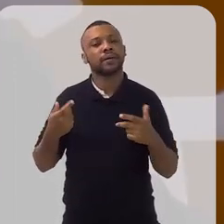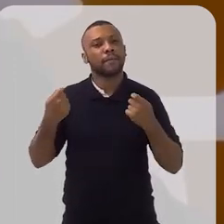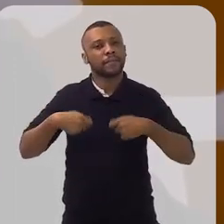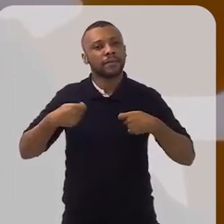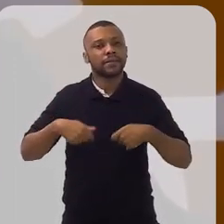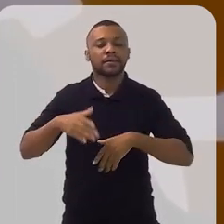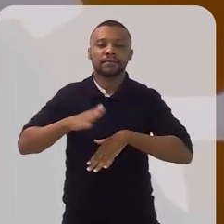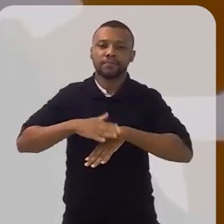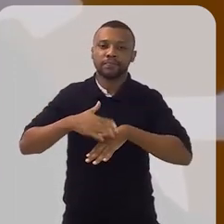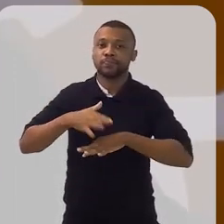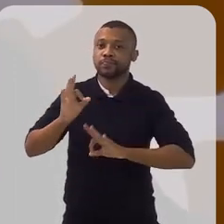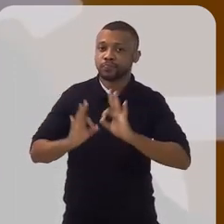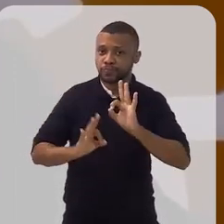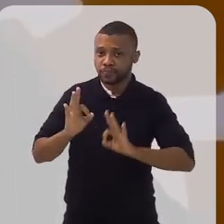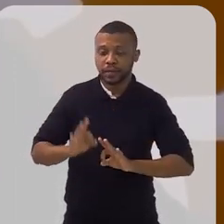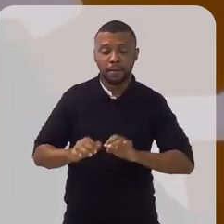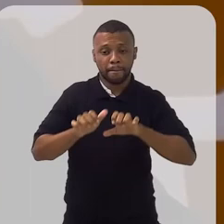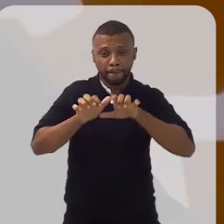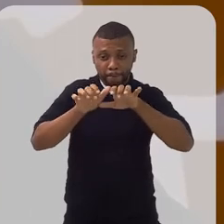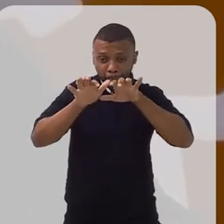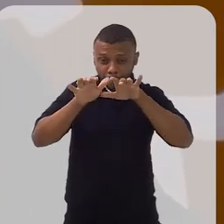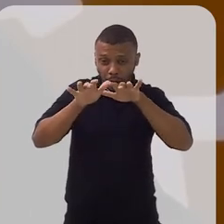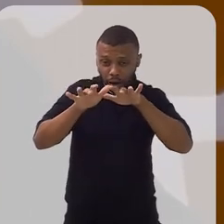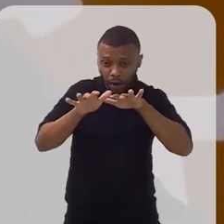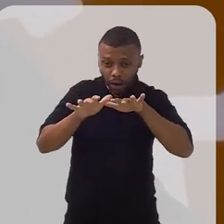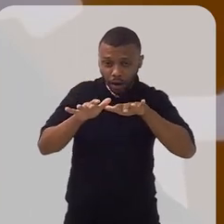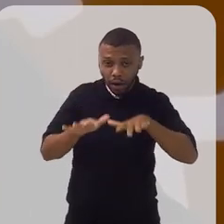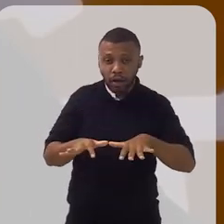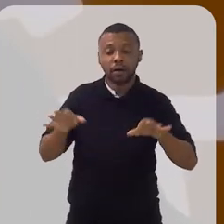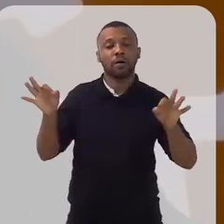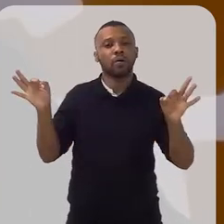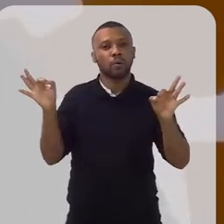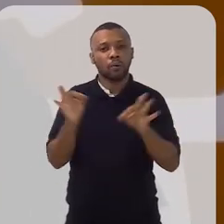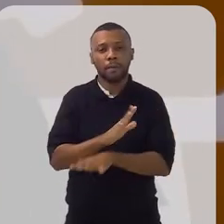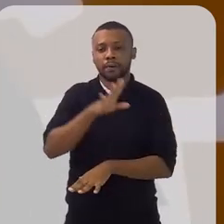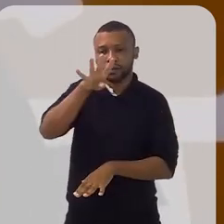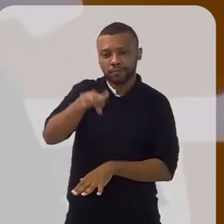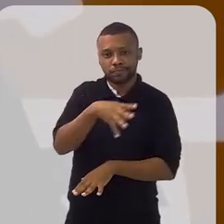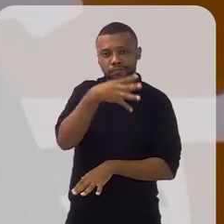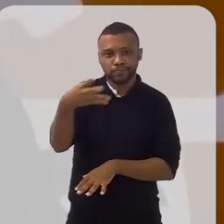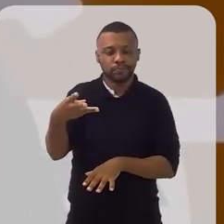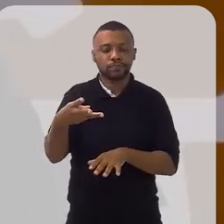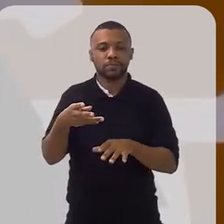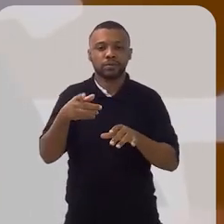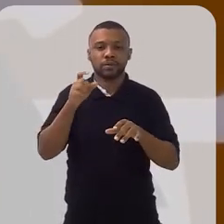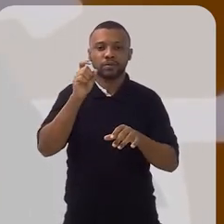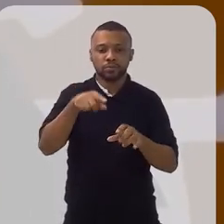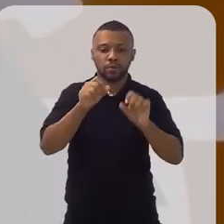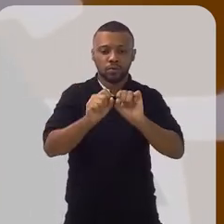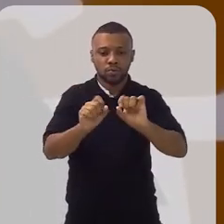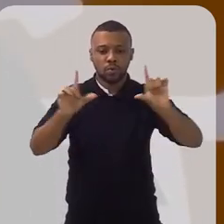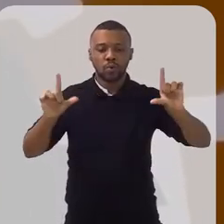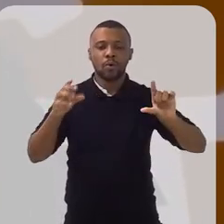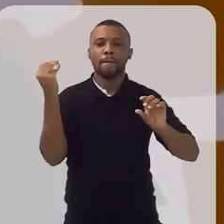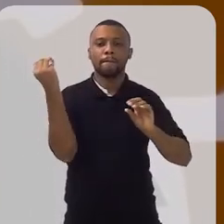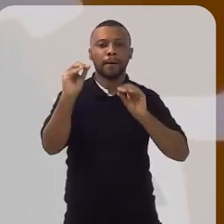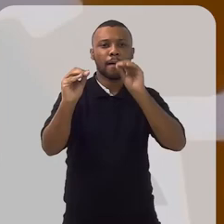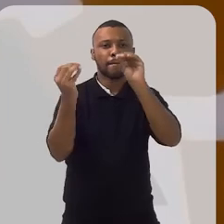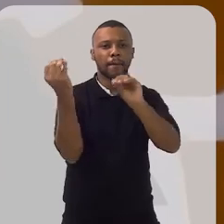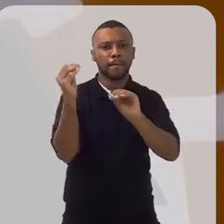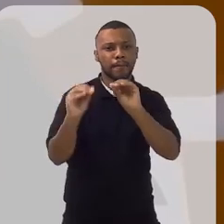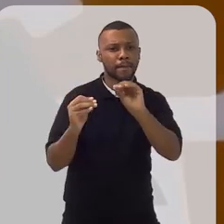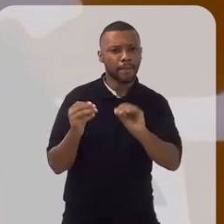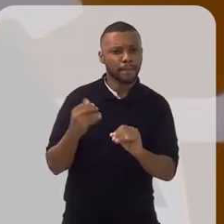coisa que tem que ser feita, preencher a declaração completa. Você precisa preencher, jogar dentro do sistema